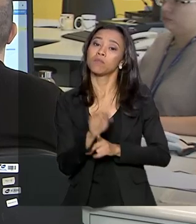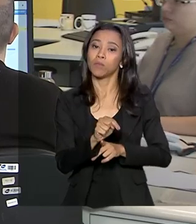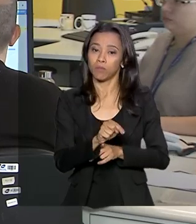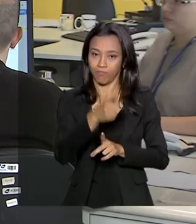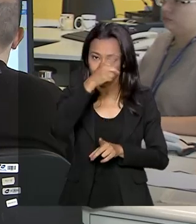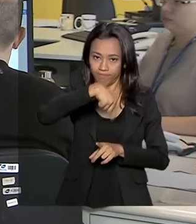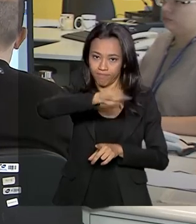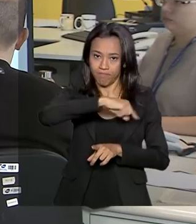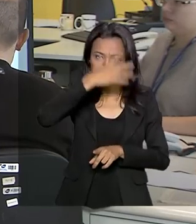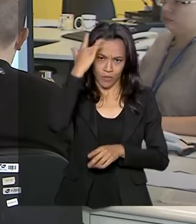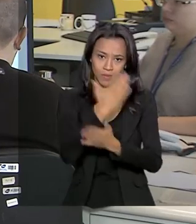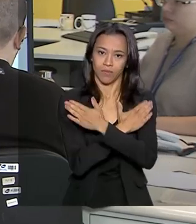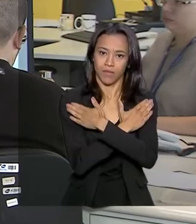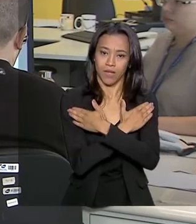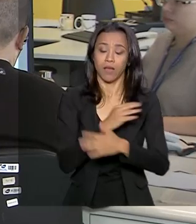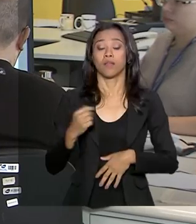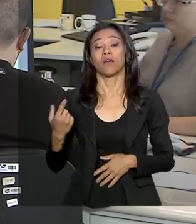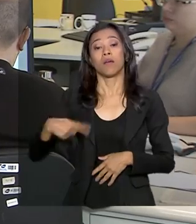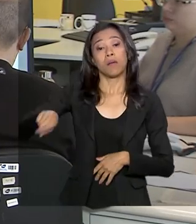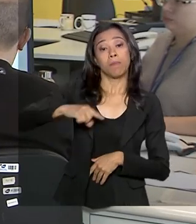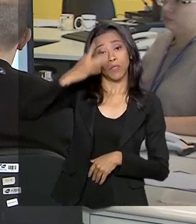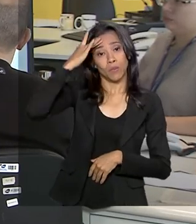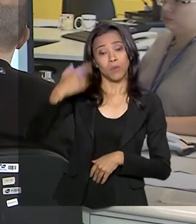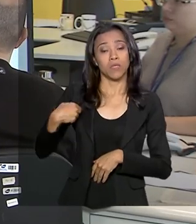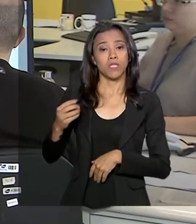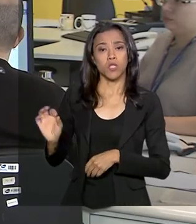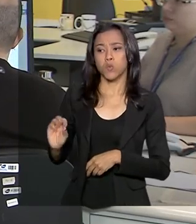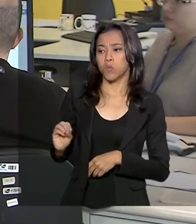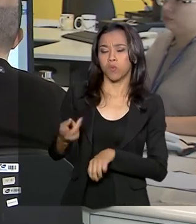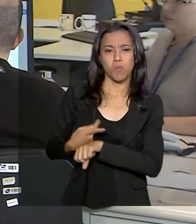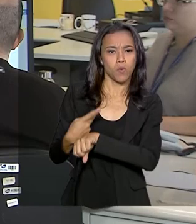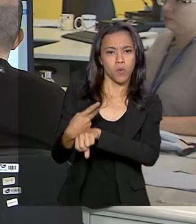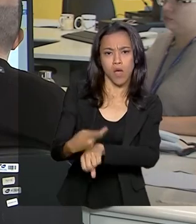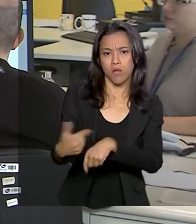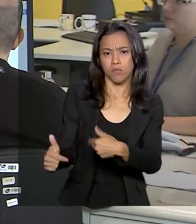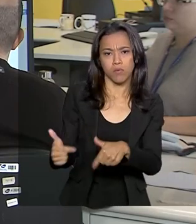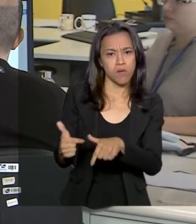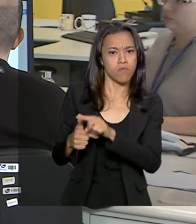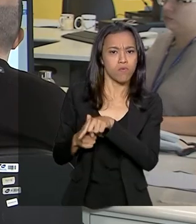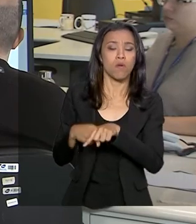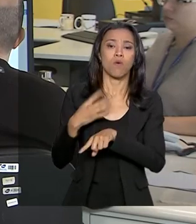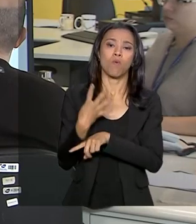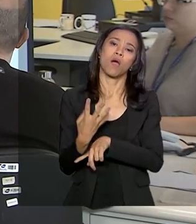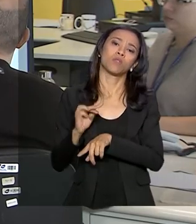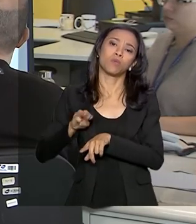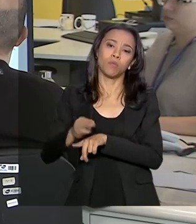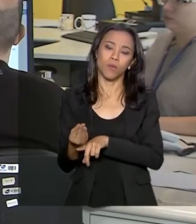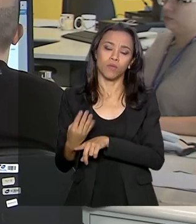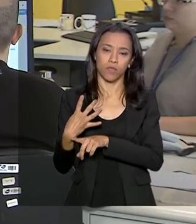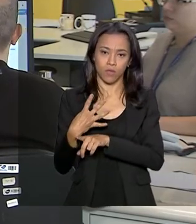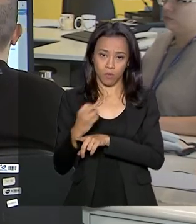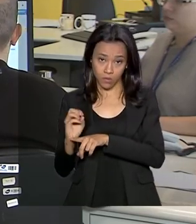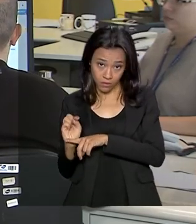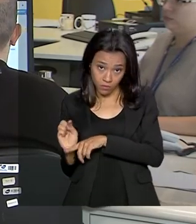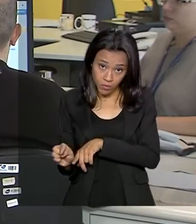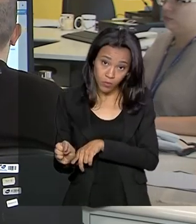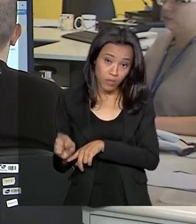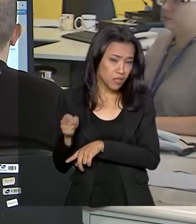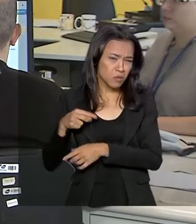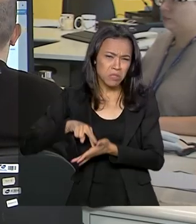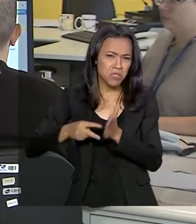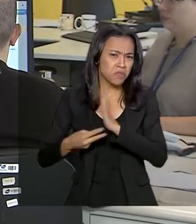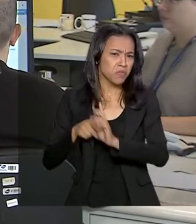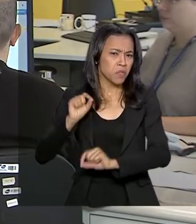trabalhadores que deixaram de procurar emprego, os chamados desalentados, somaram 4,4 milhões. Isso